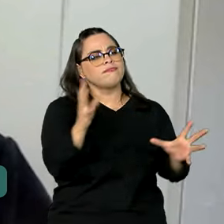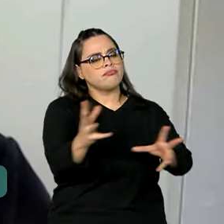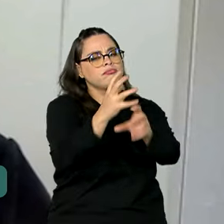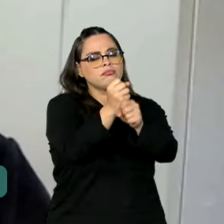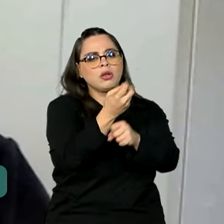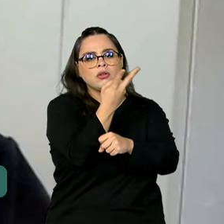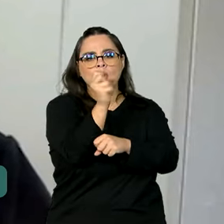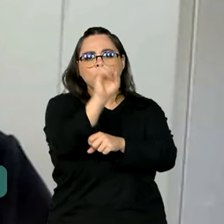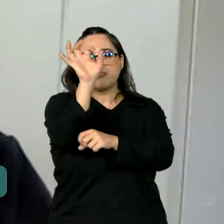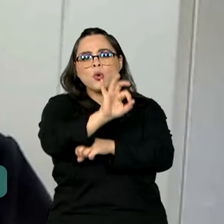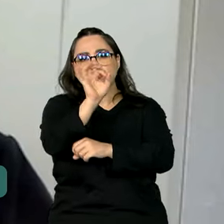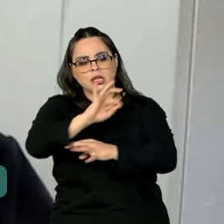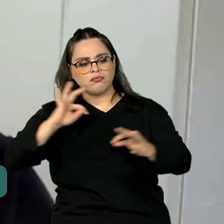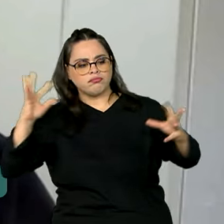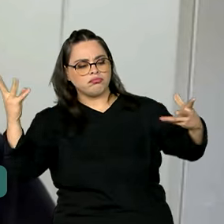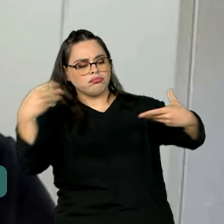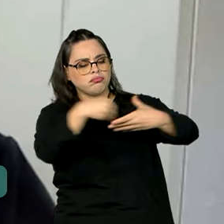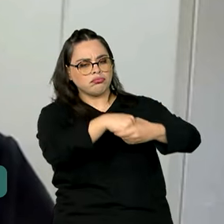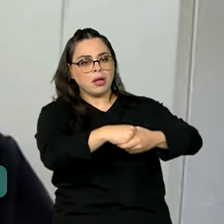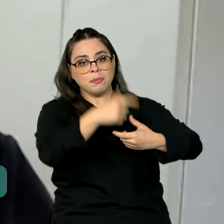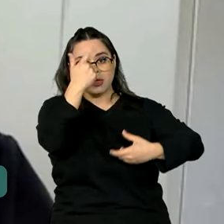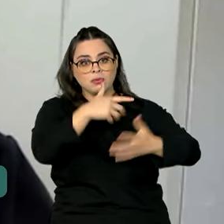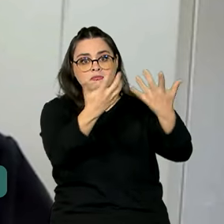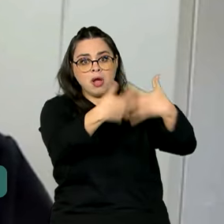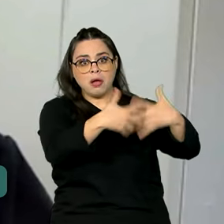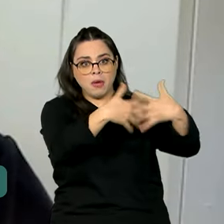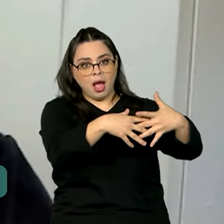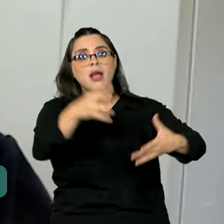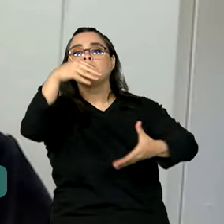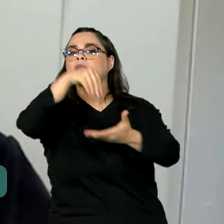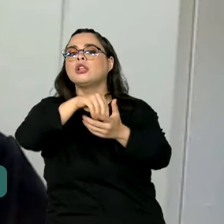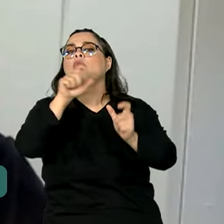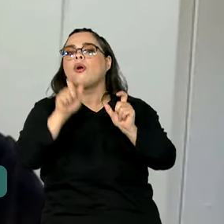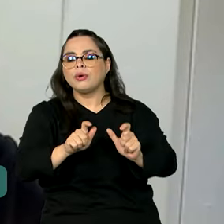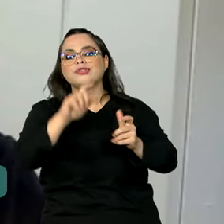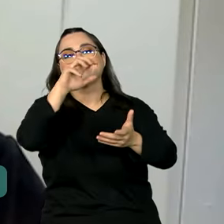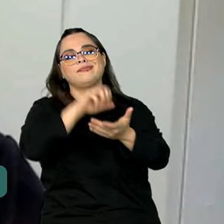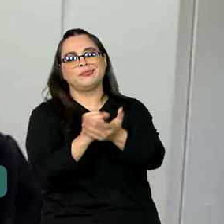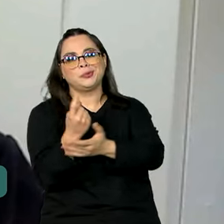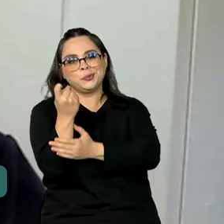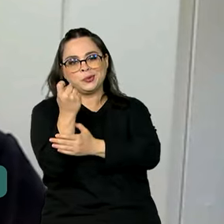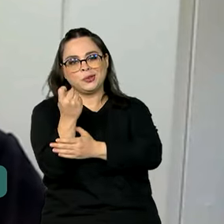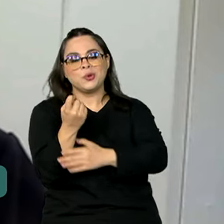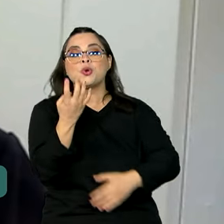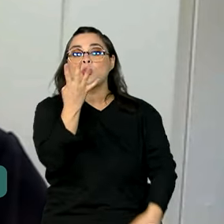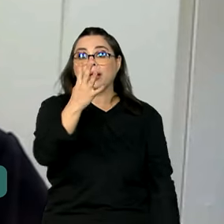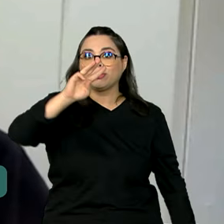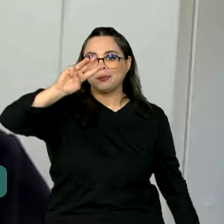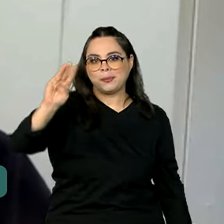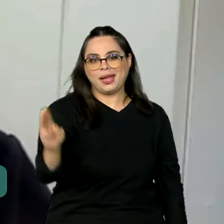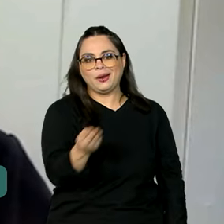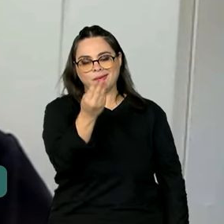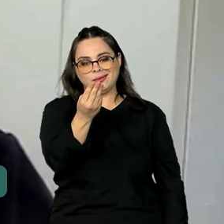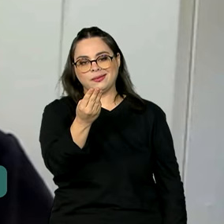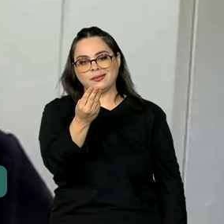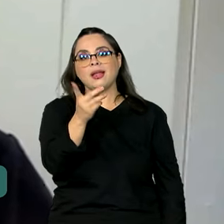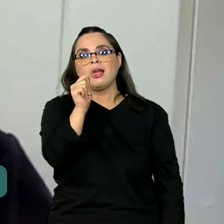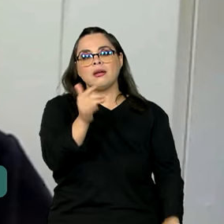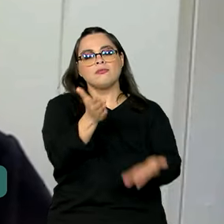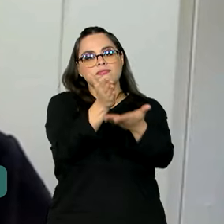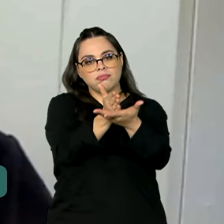de MEIs ativos estavam inscritos no Cade Único, cerca de 4 milhões. Metade